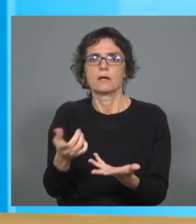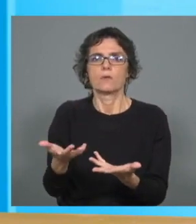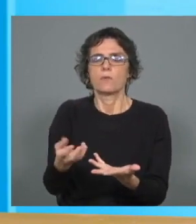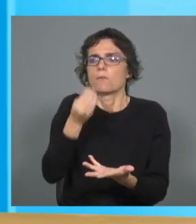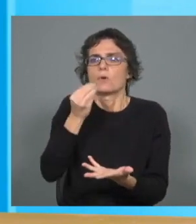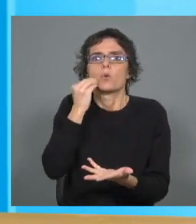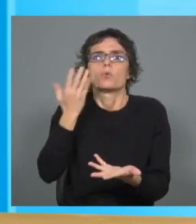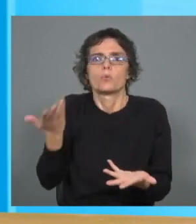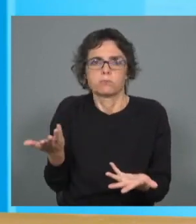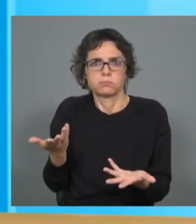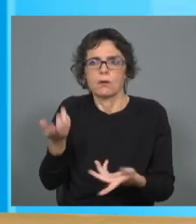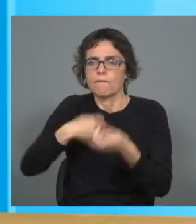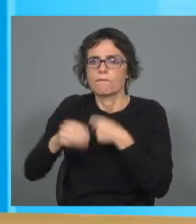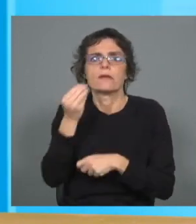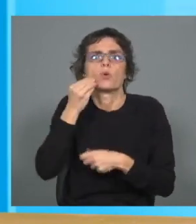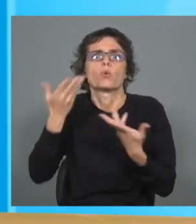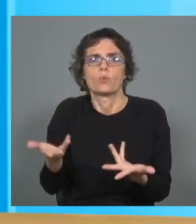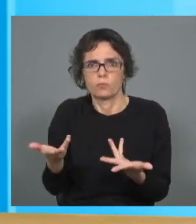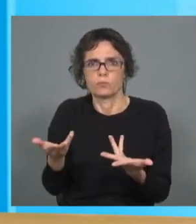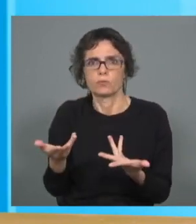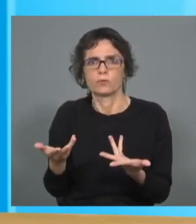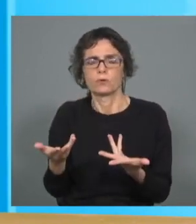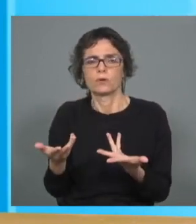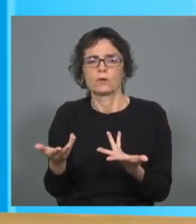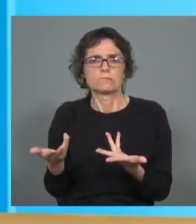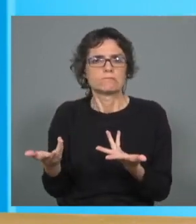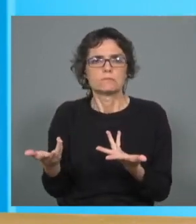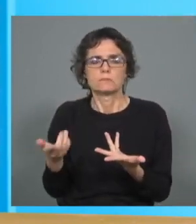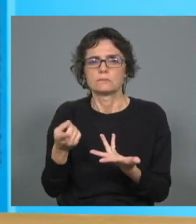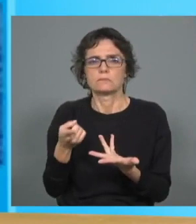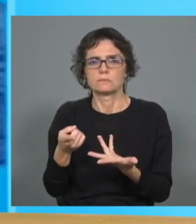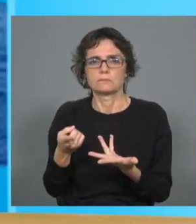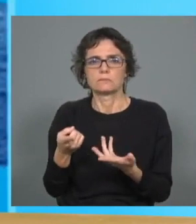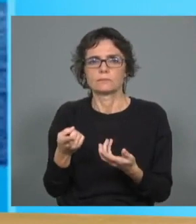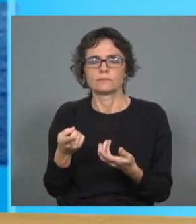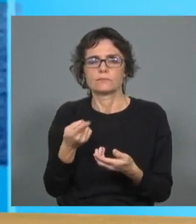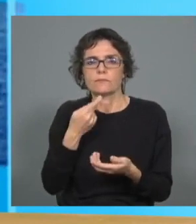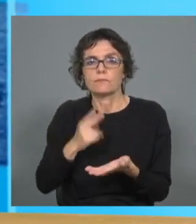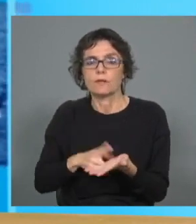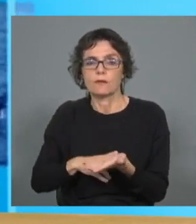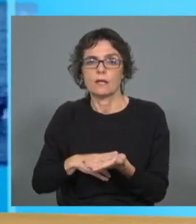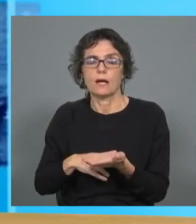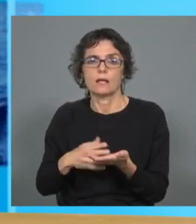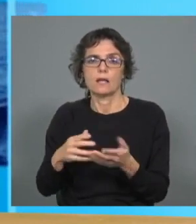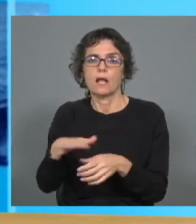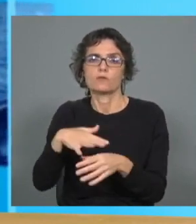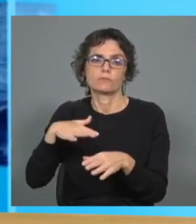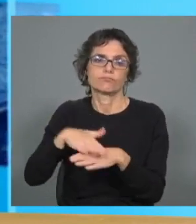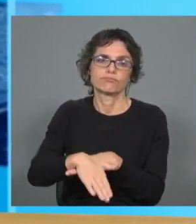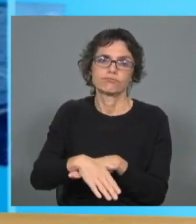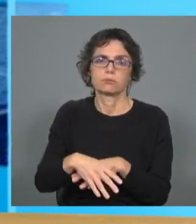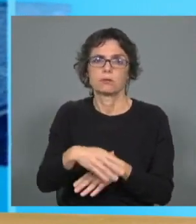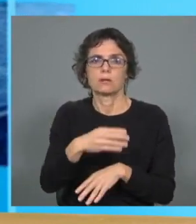alimentar, nem como vender os seus produtos no mercado. E isso, de facto, tem agravado a fome